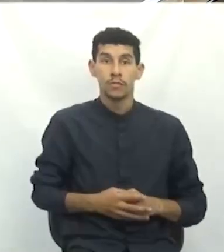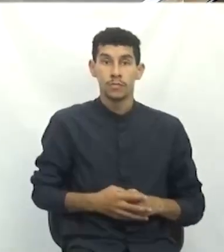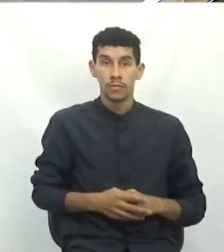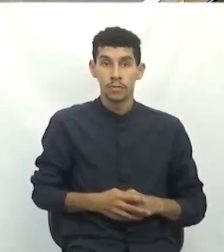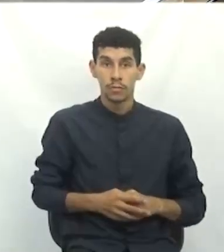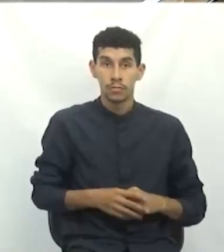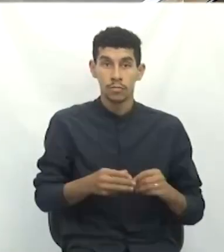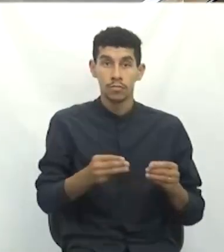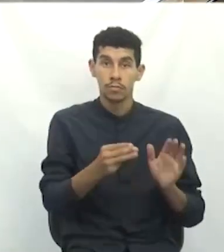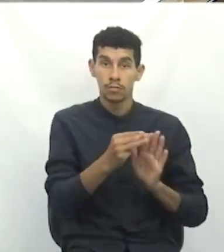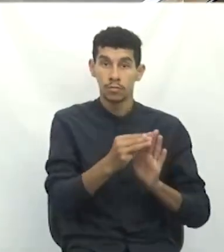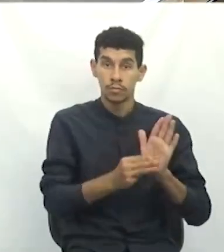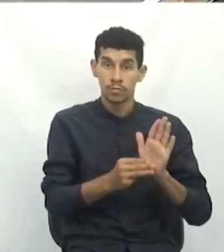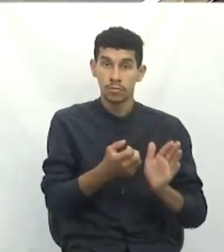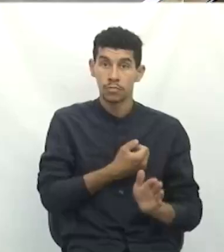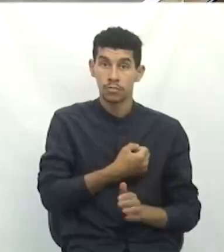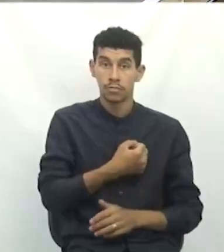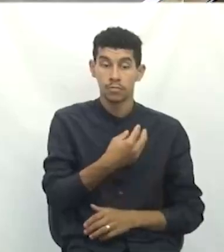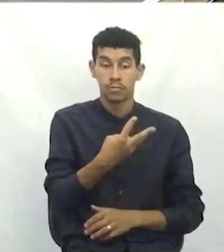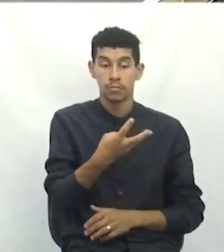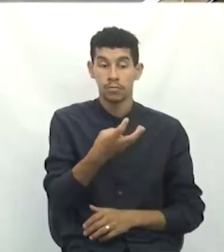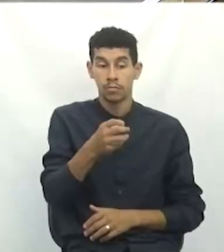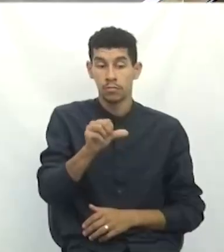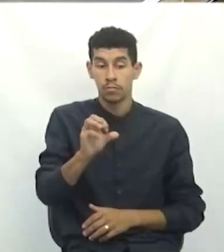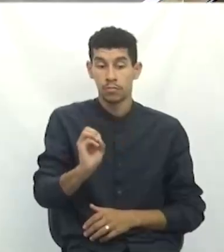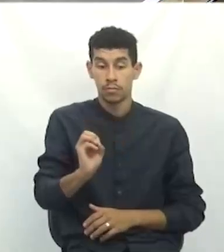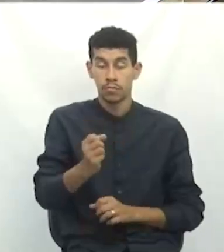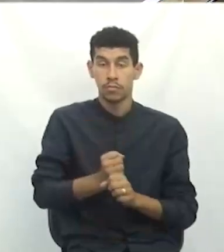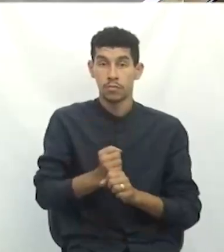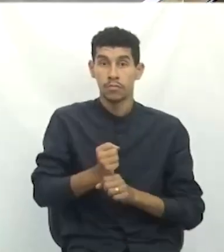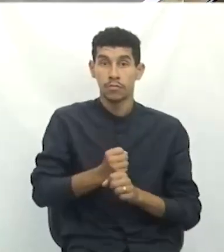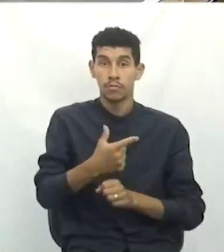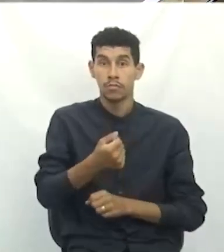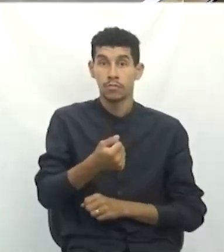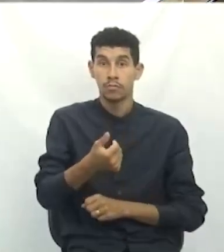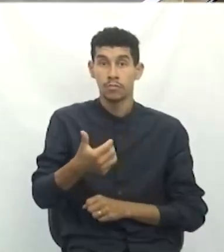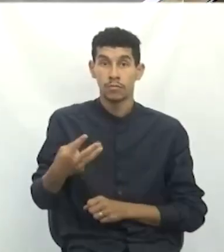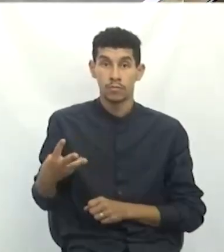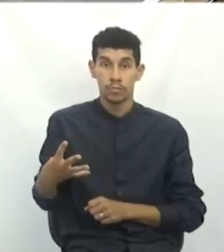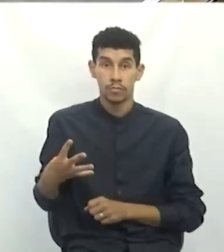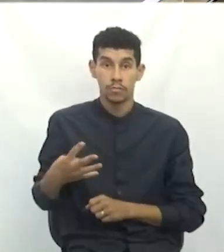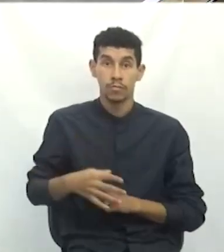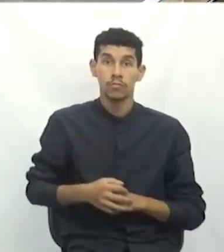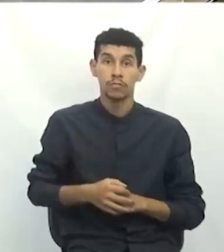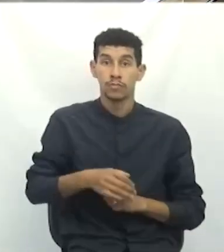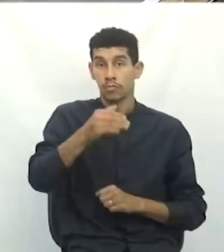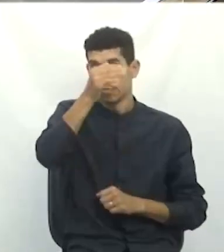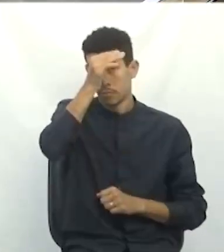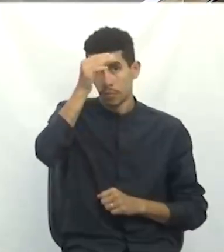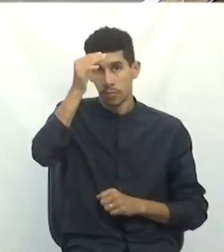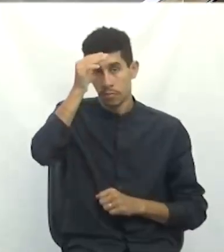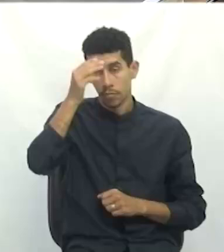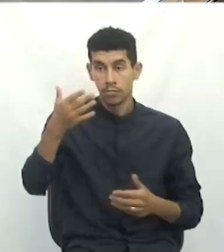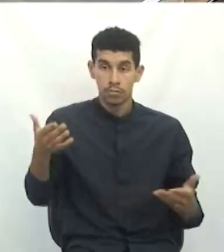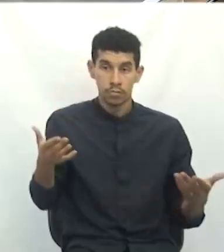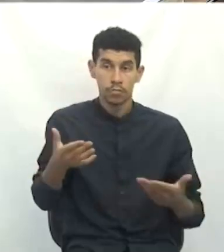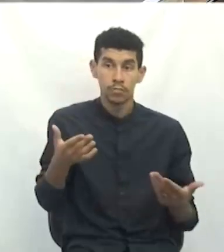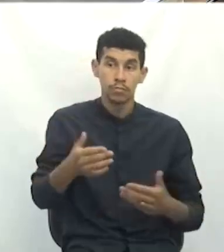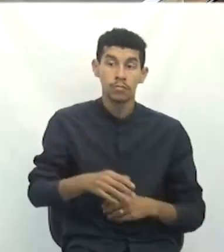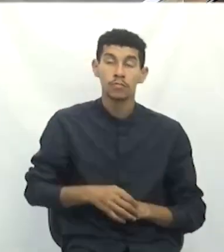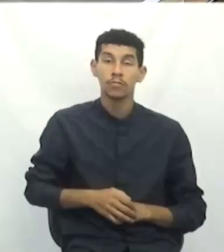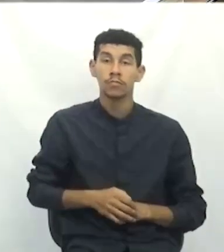Memorando o número 390 de 2024. Criciúma 23 de julho de 2024.